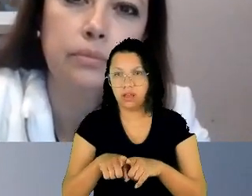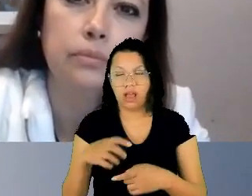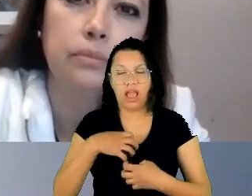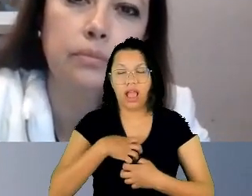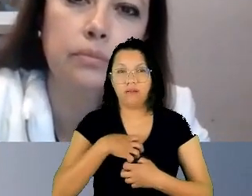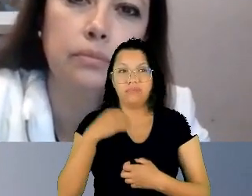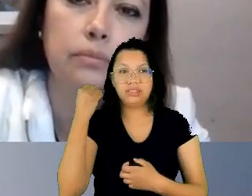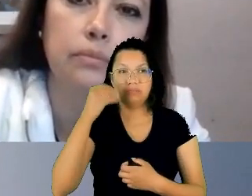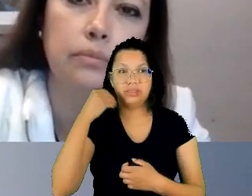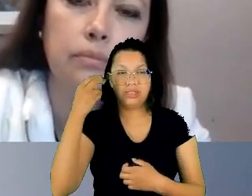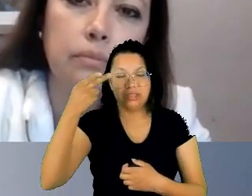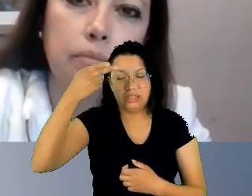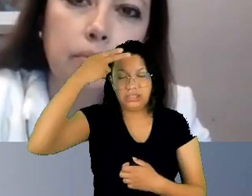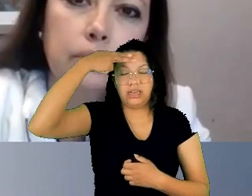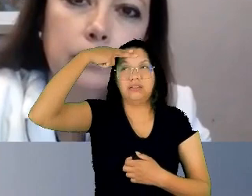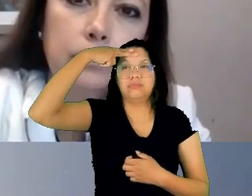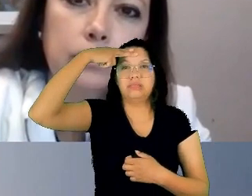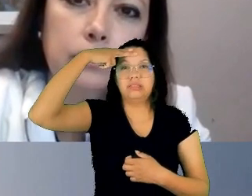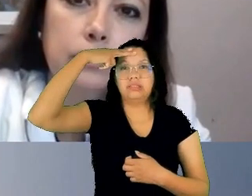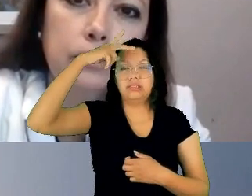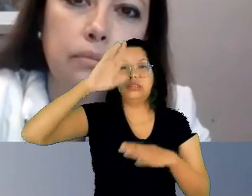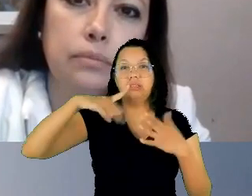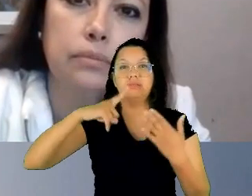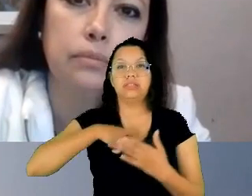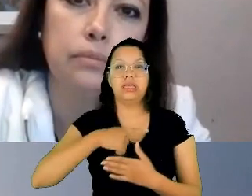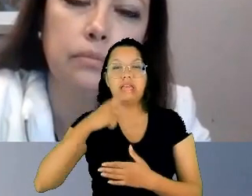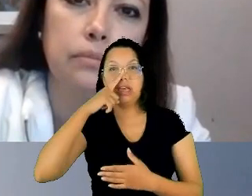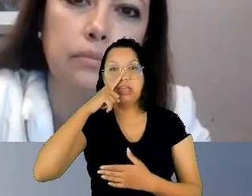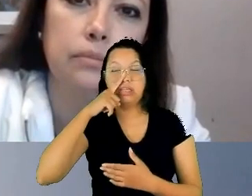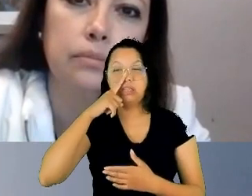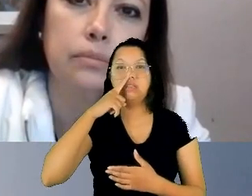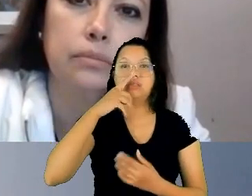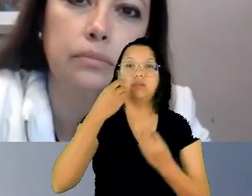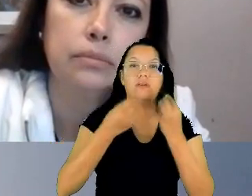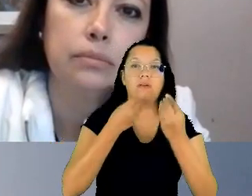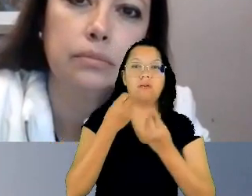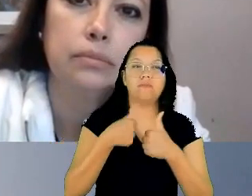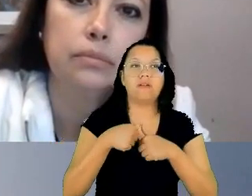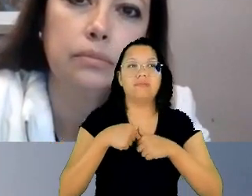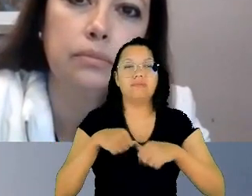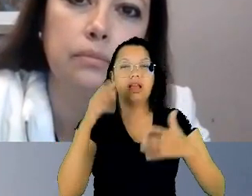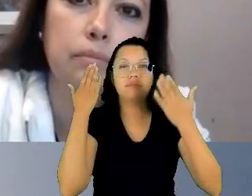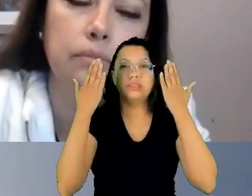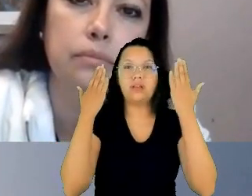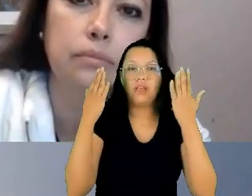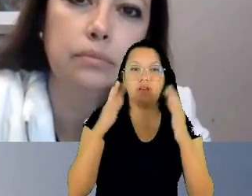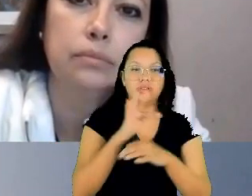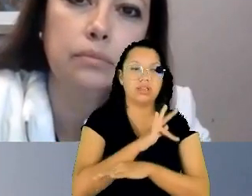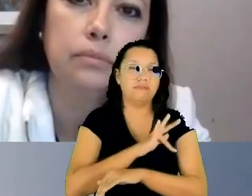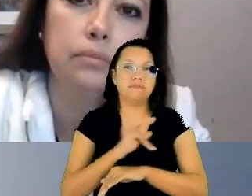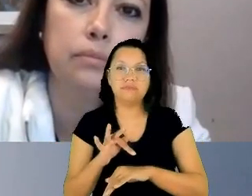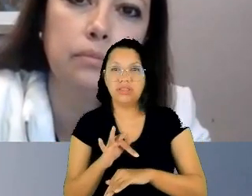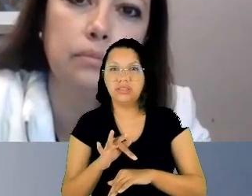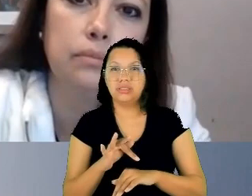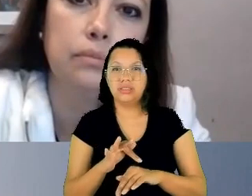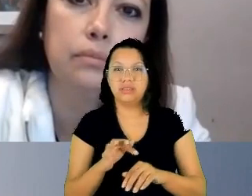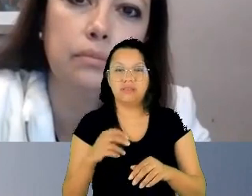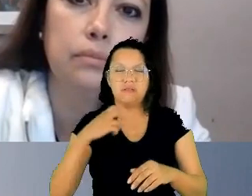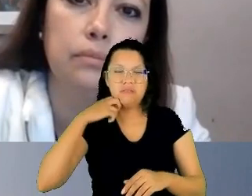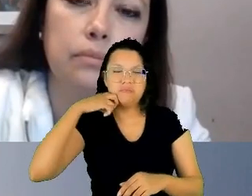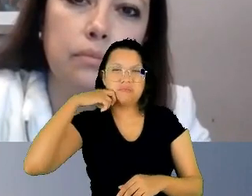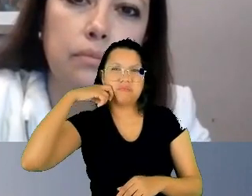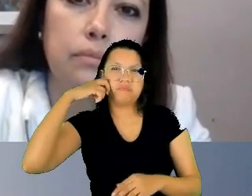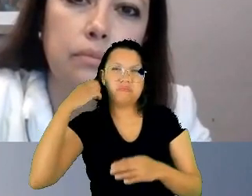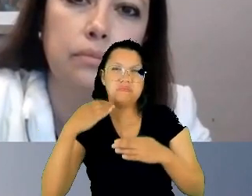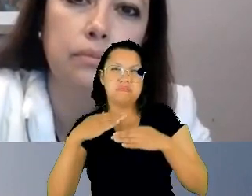aí a sua integridade física e psicológica, que deixa a vítima humilhada no campo físico e também no campo emocional.